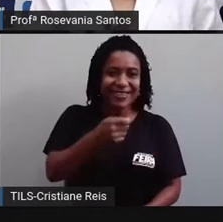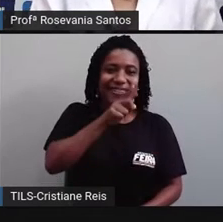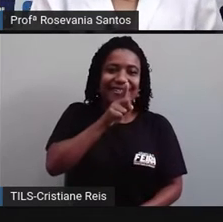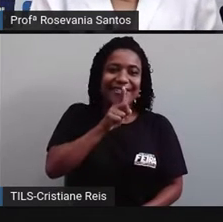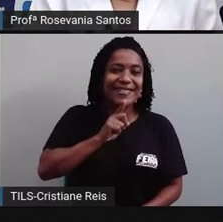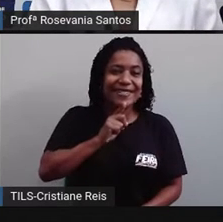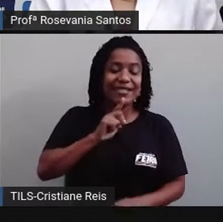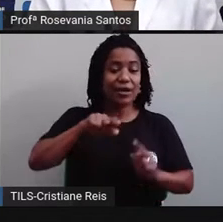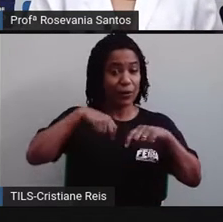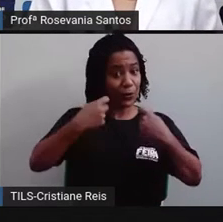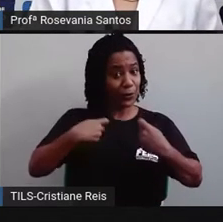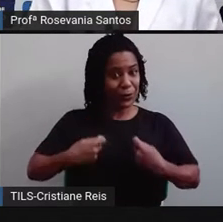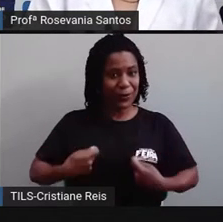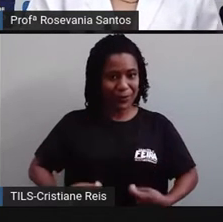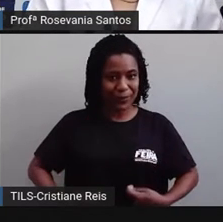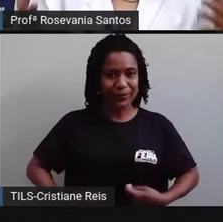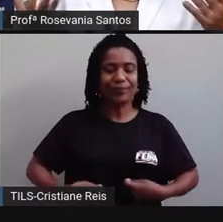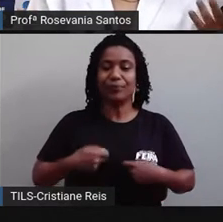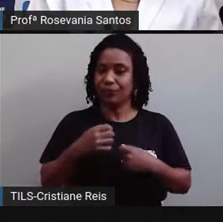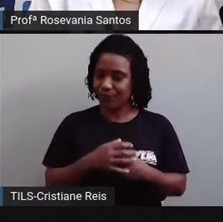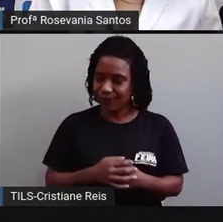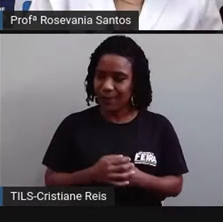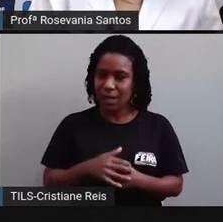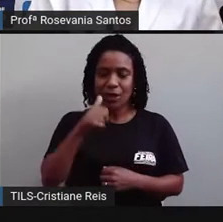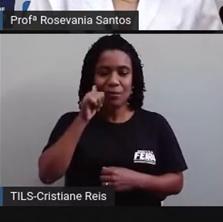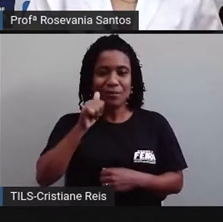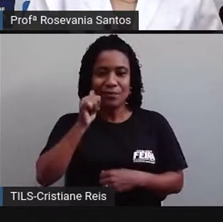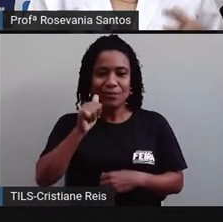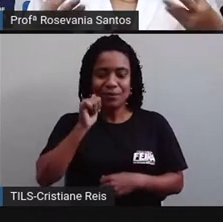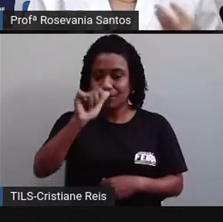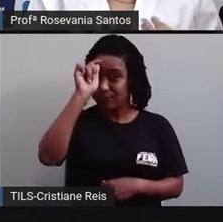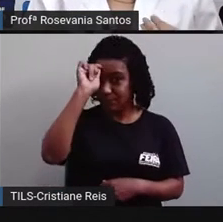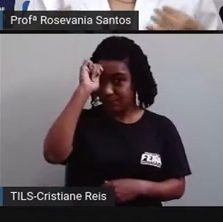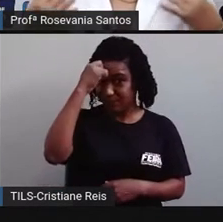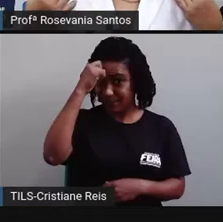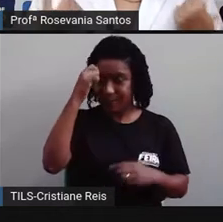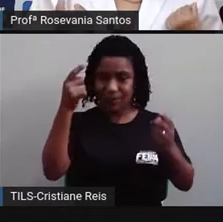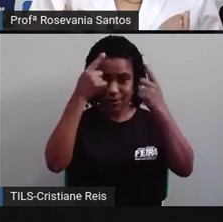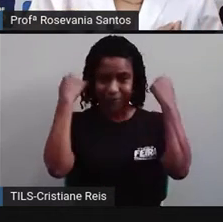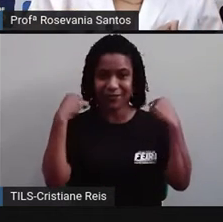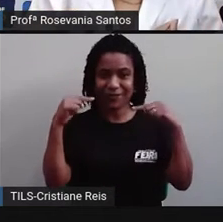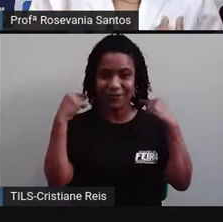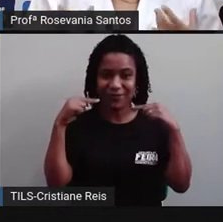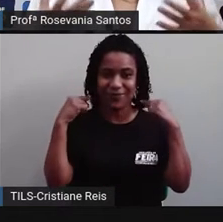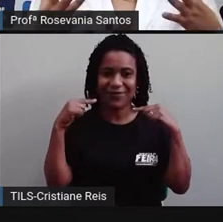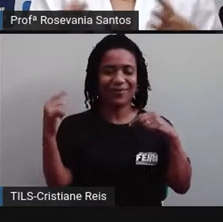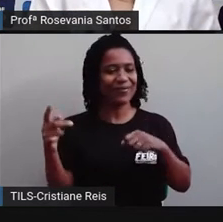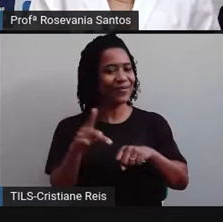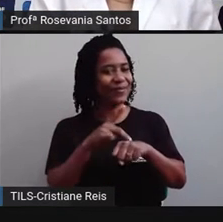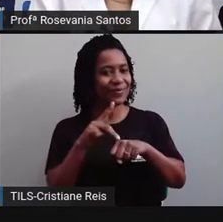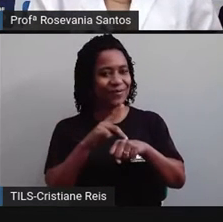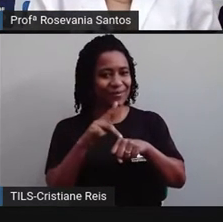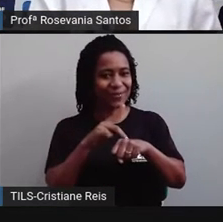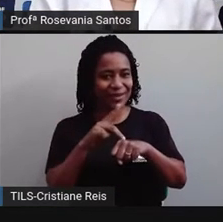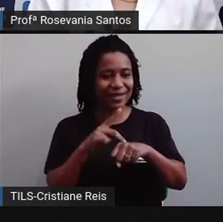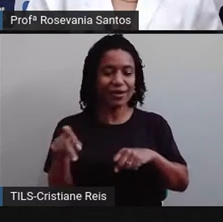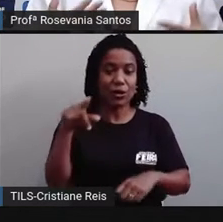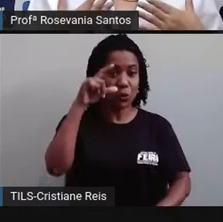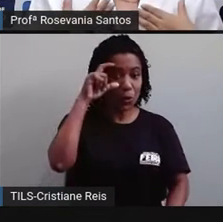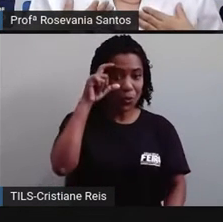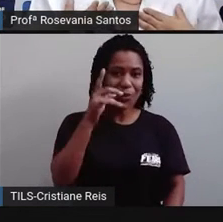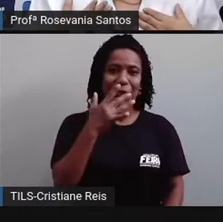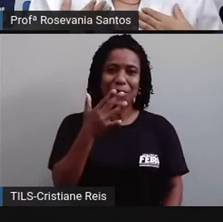eu vou me autodescrever. Eu sou uma mulher negra, de cabelos negros na altura do ombro, eu uso um óculos vinho,